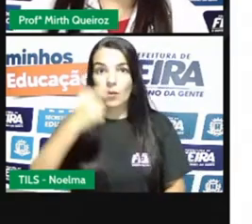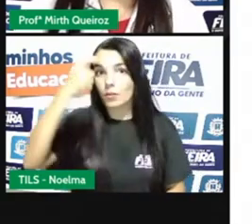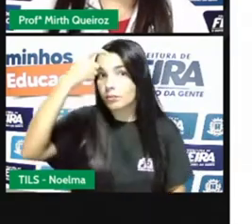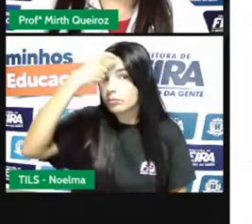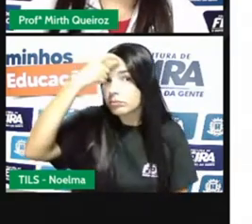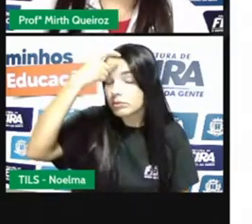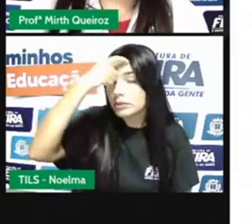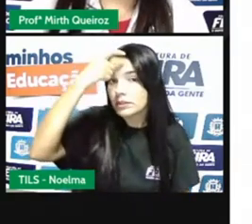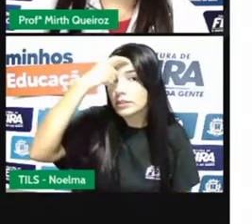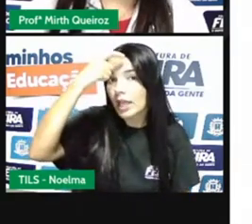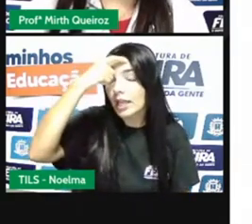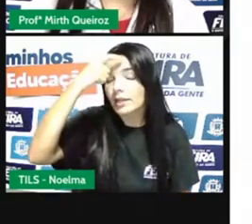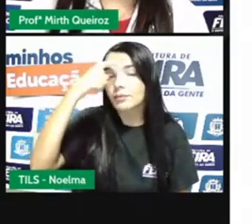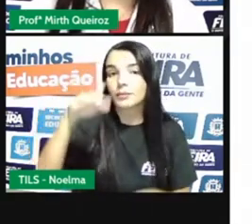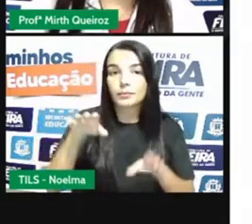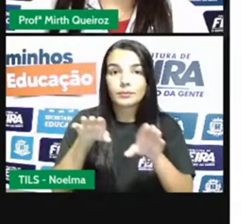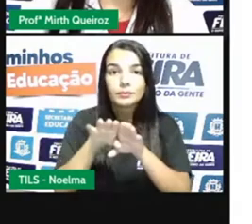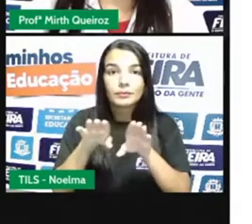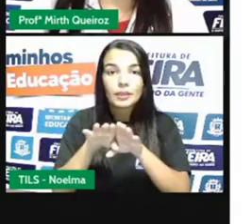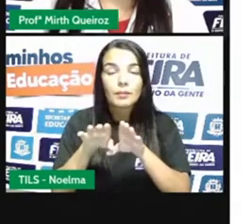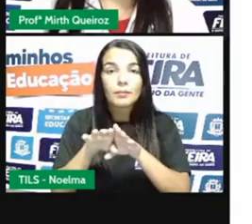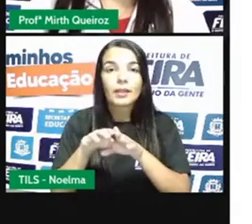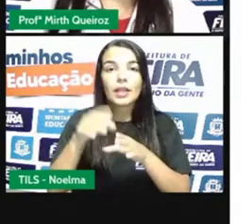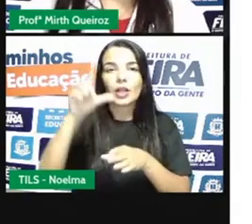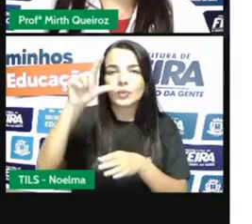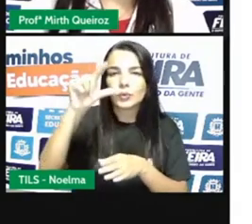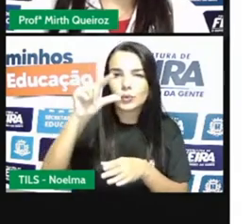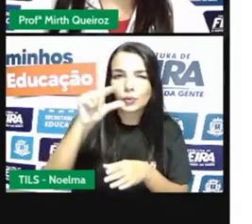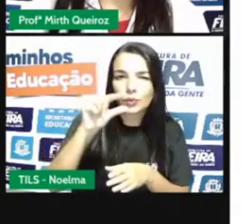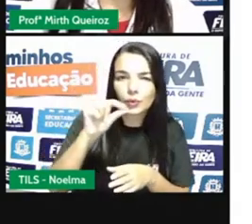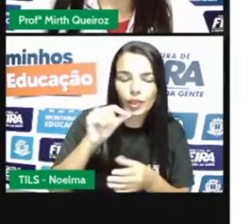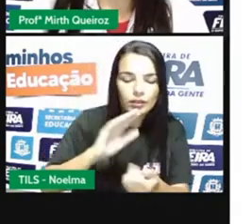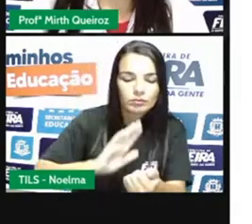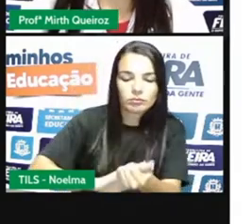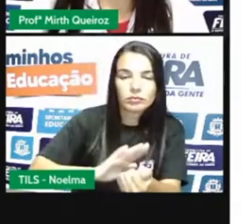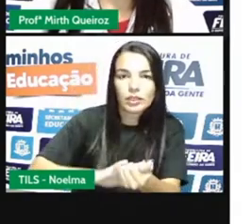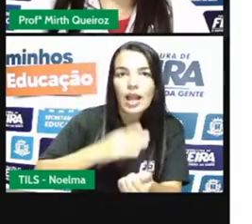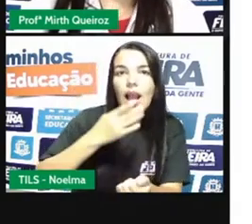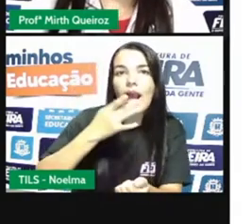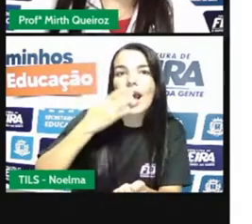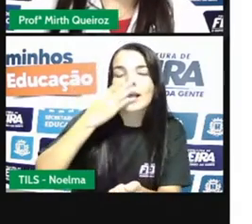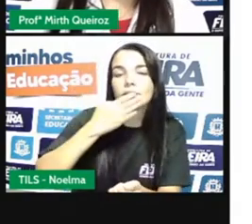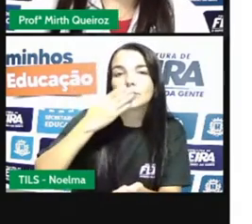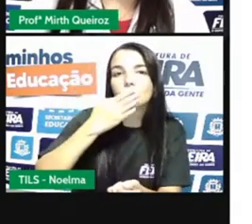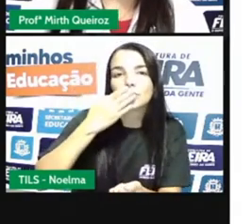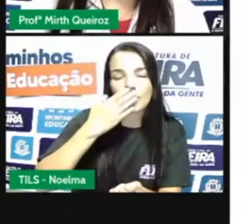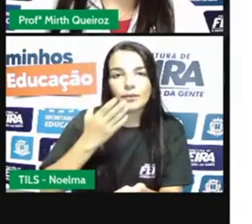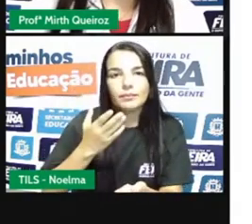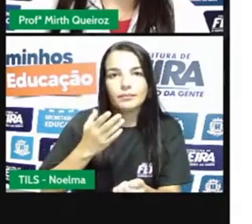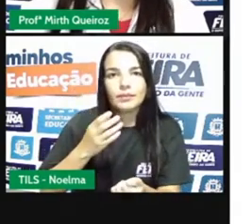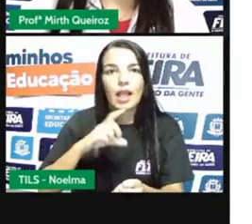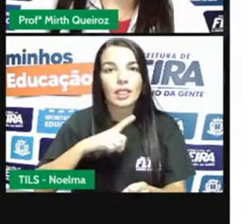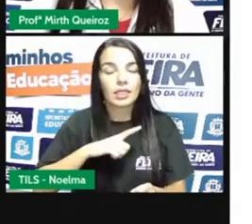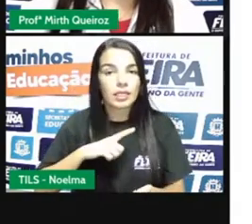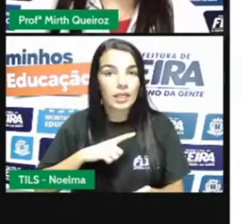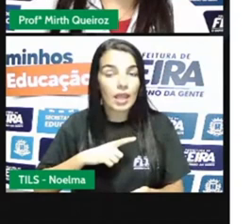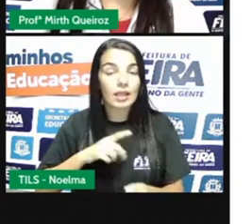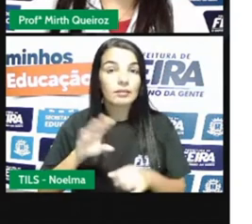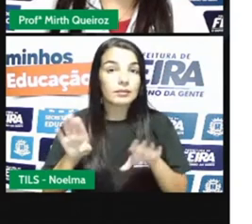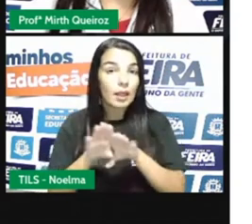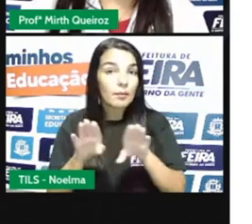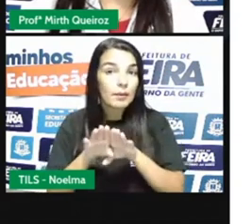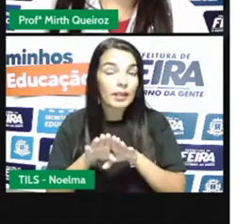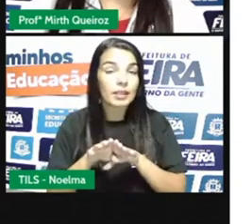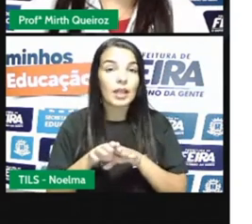e ainda diminui o risco de diabetes e de colesterol alto. O feijão também tem baixos níveis de